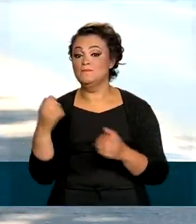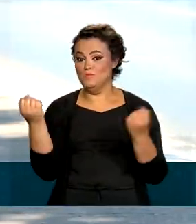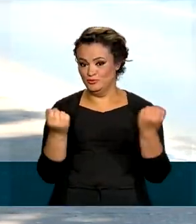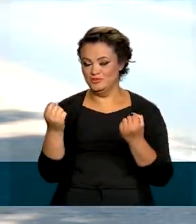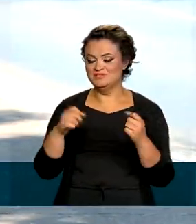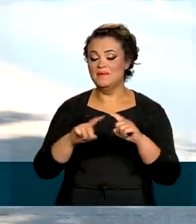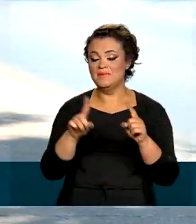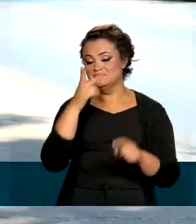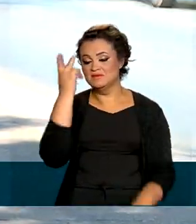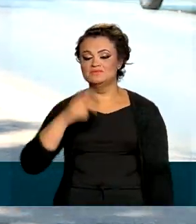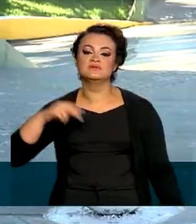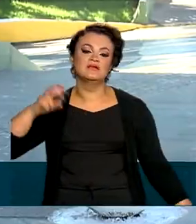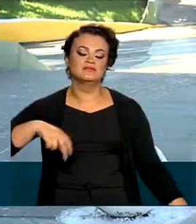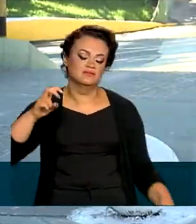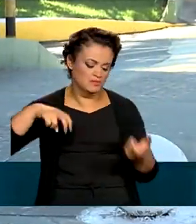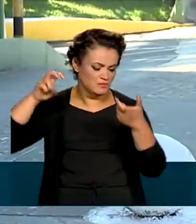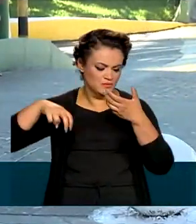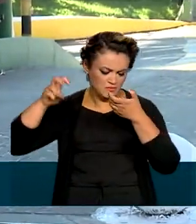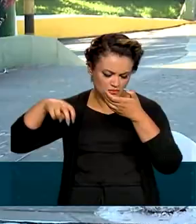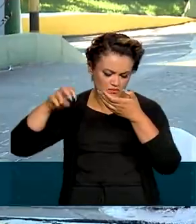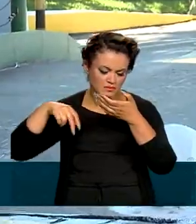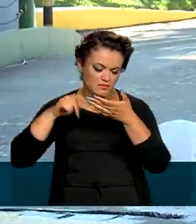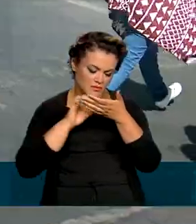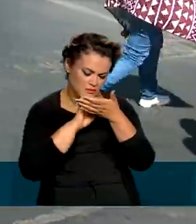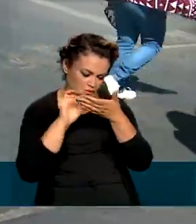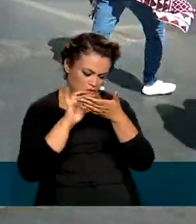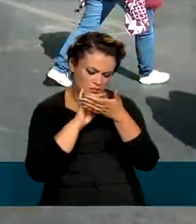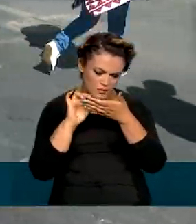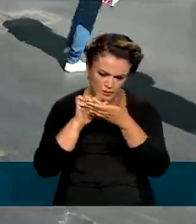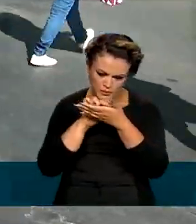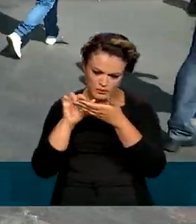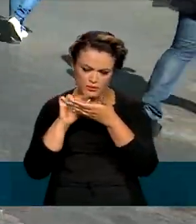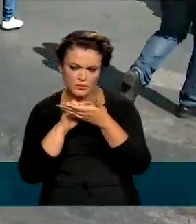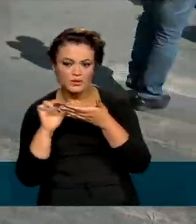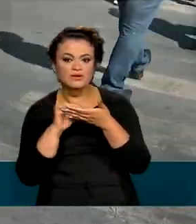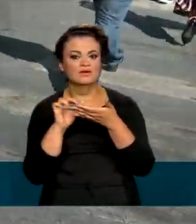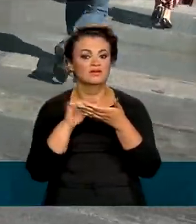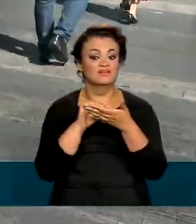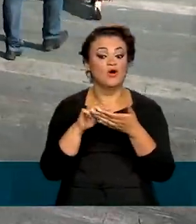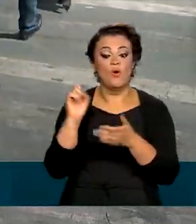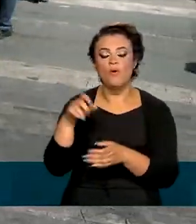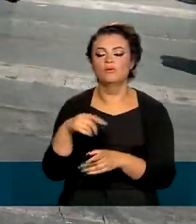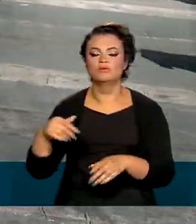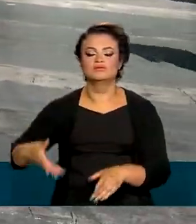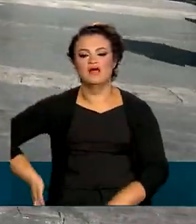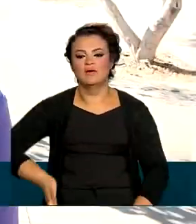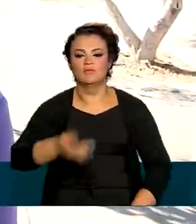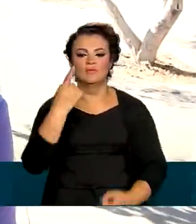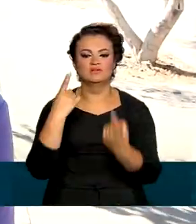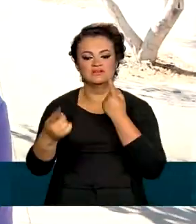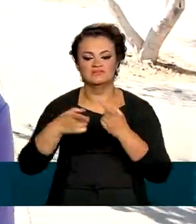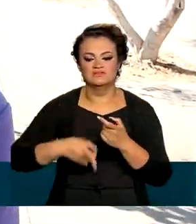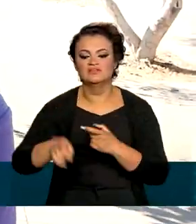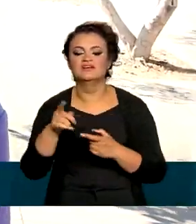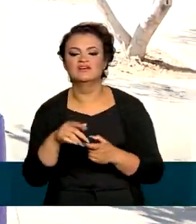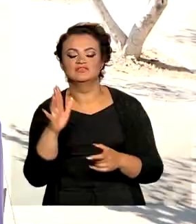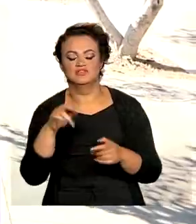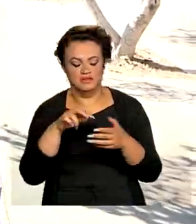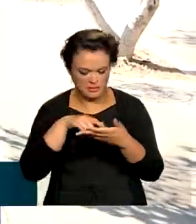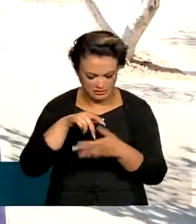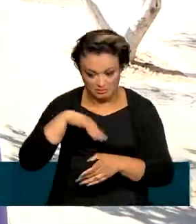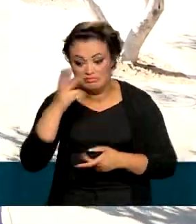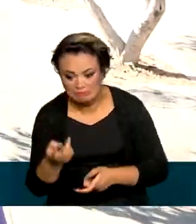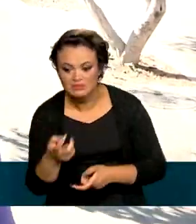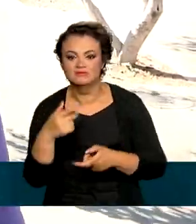também têm esse hábito ao caminhar pelas calçadas e ainda mais grave ao atravessar vias. Eu mesmo já tropecei,